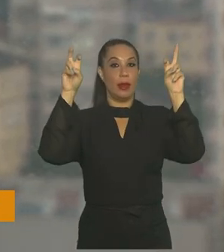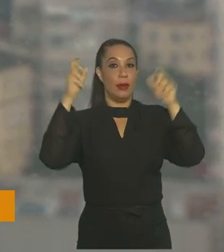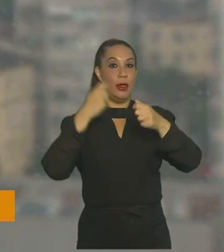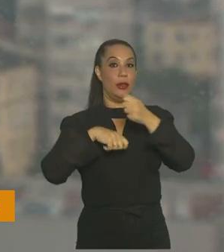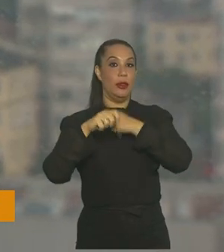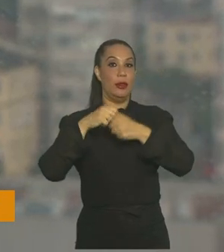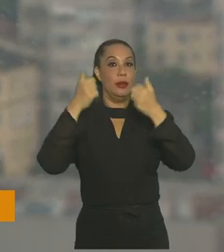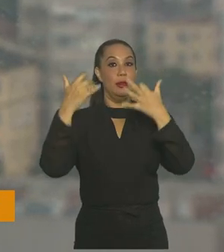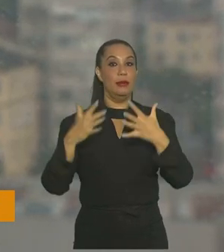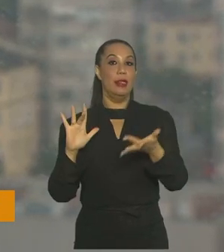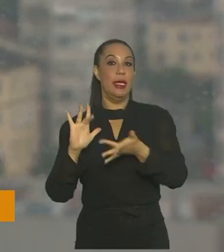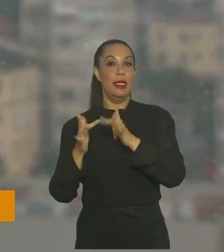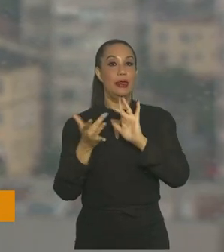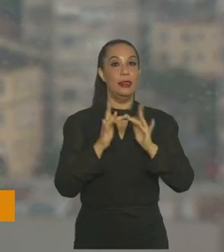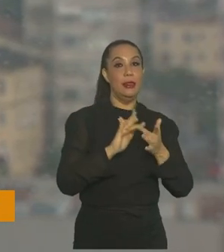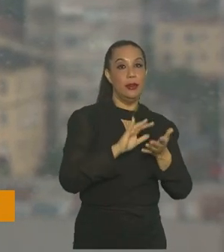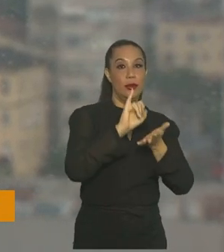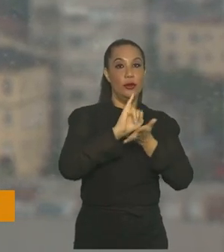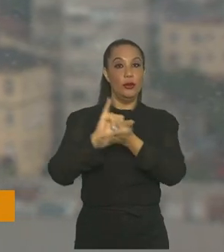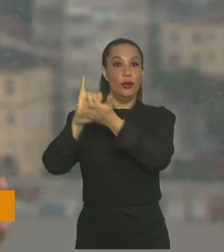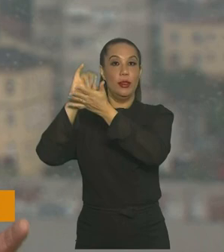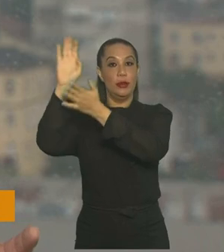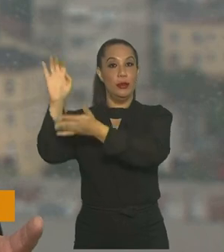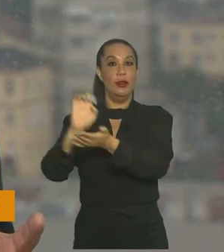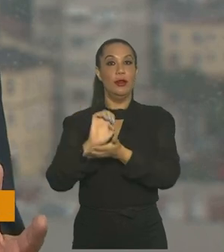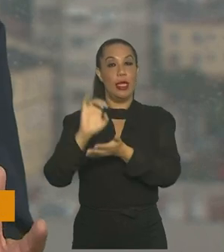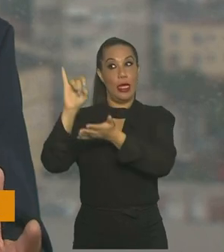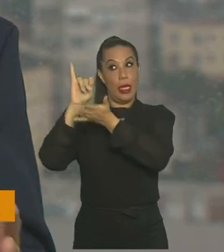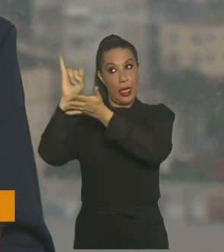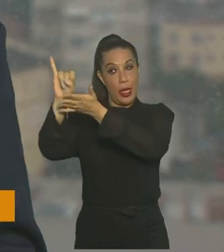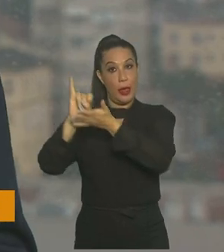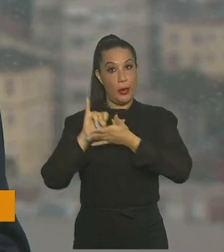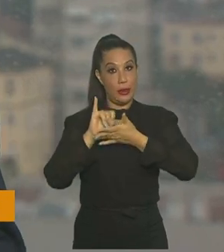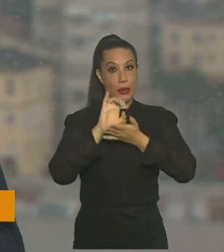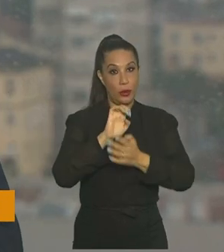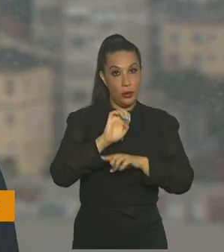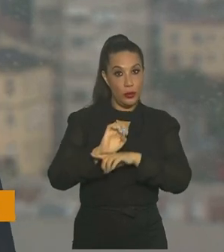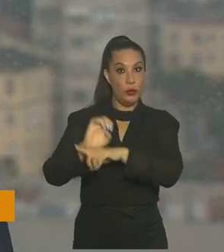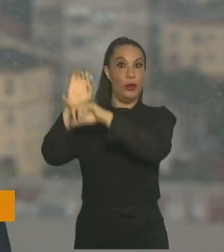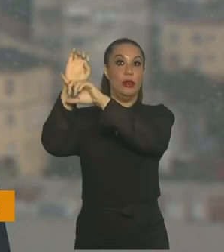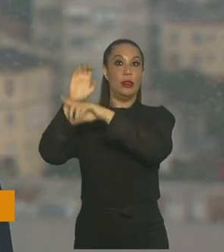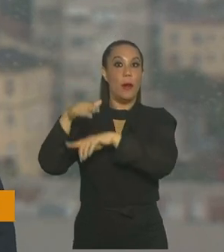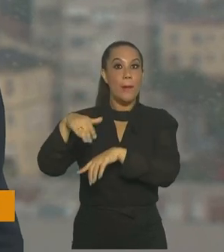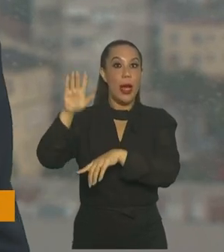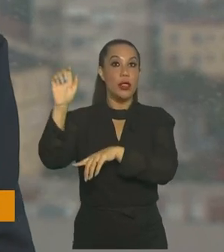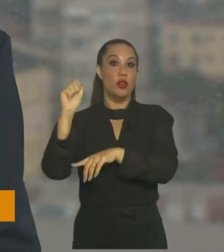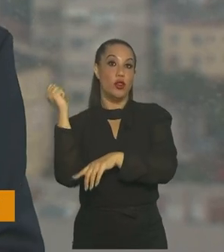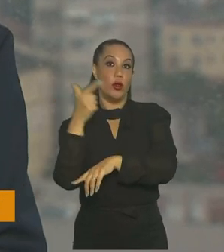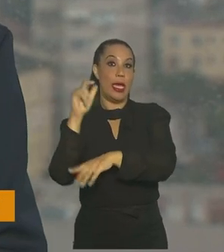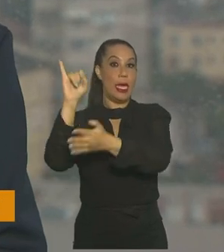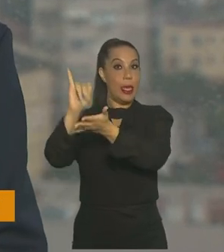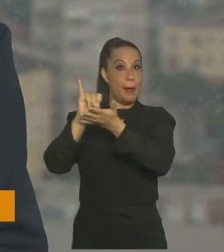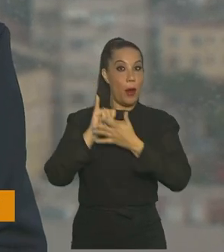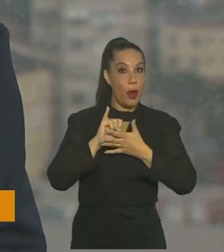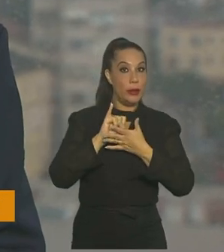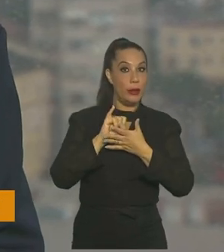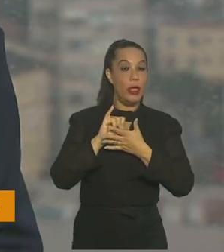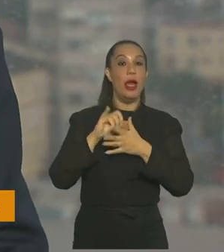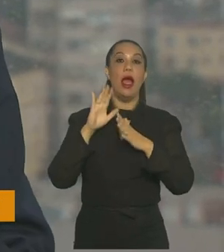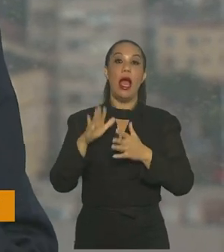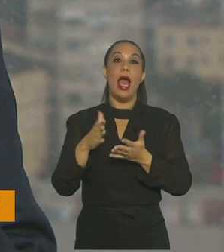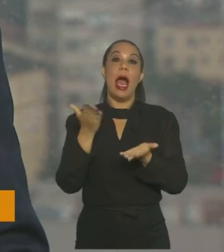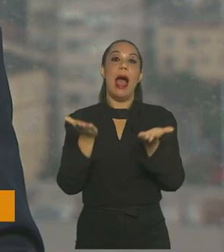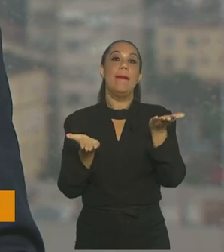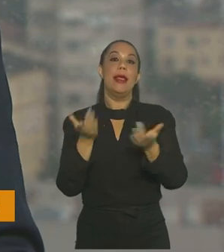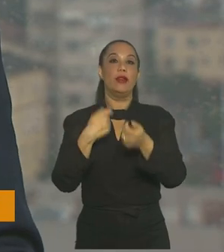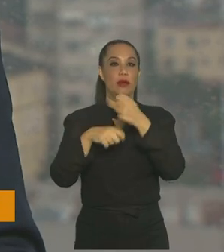para falar da relação entre as importações e as exportações. Quando o país exporta mais do que importa, ele está com a balança